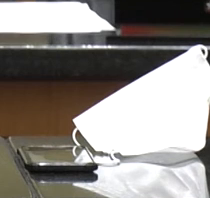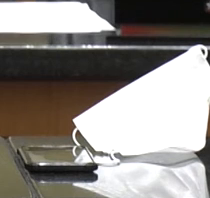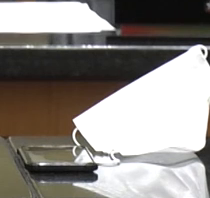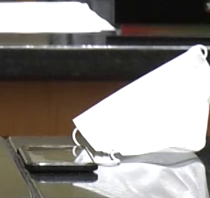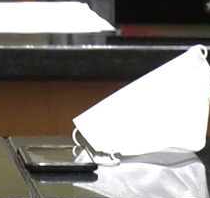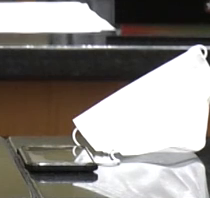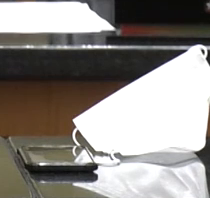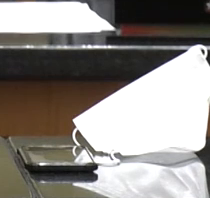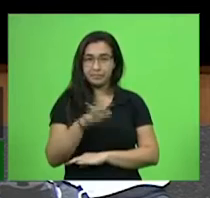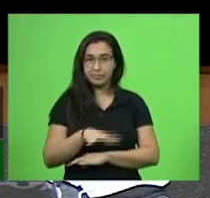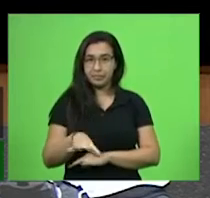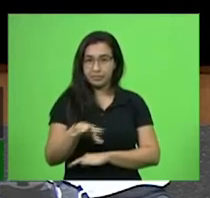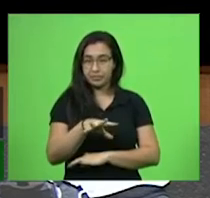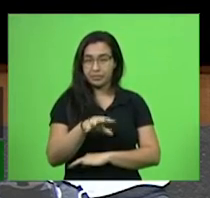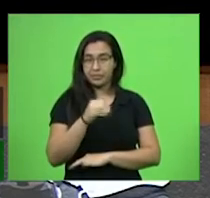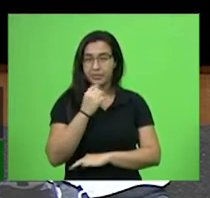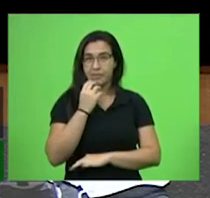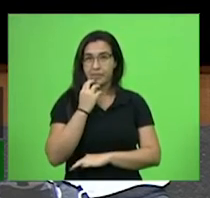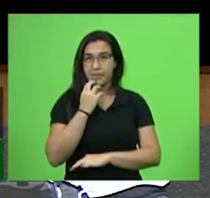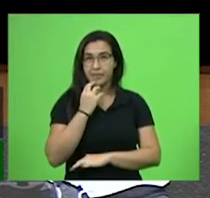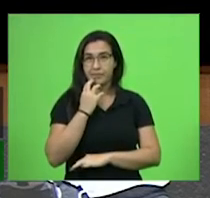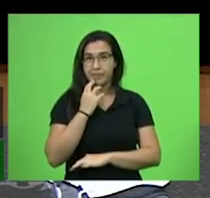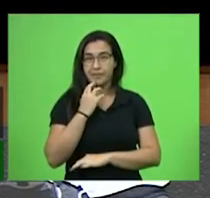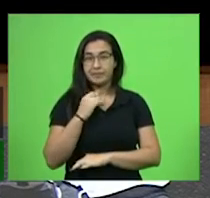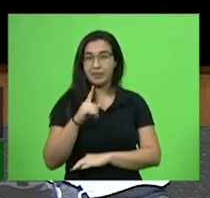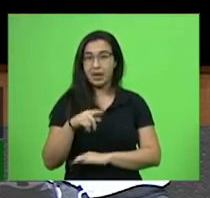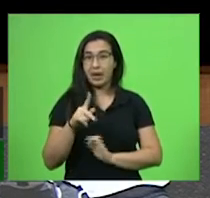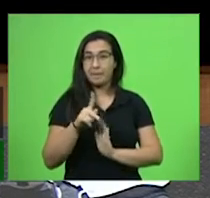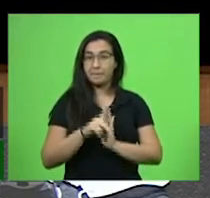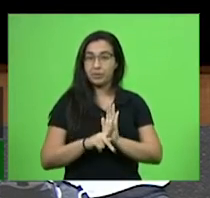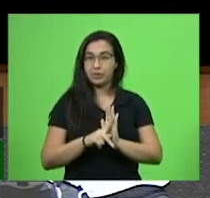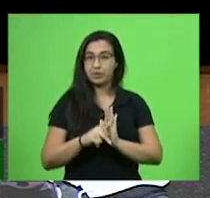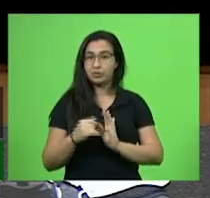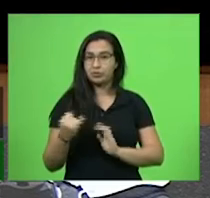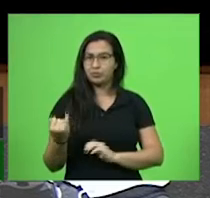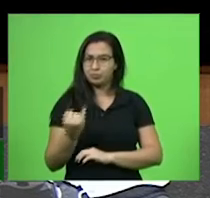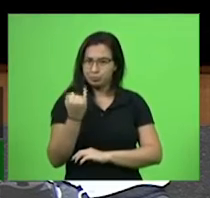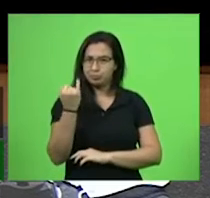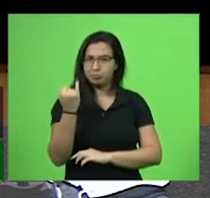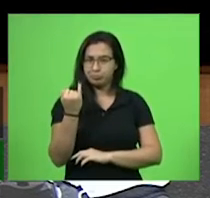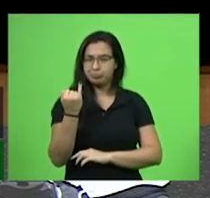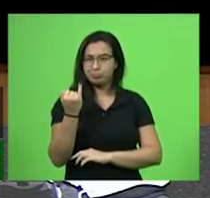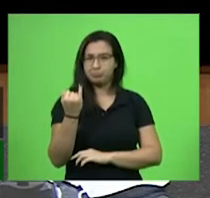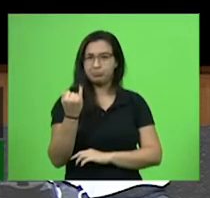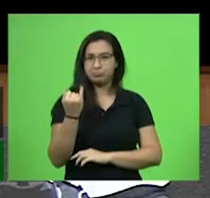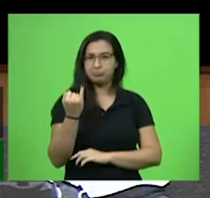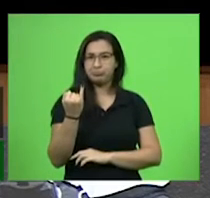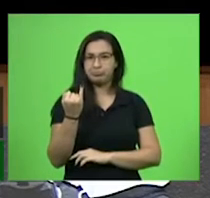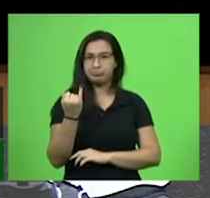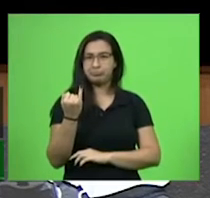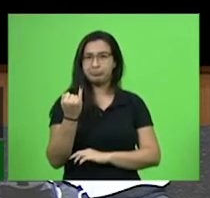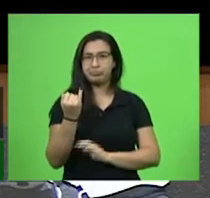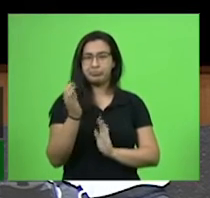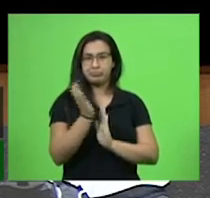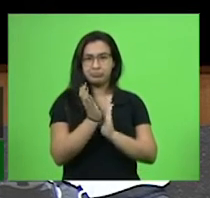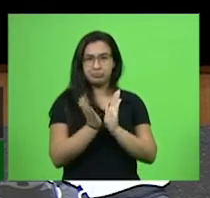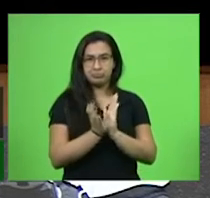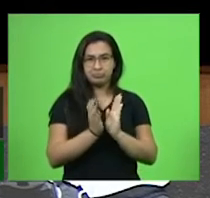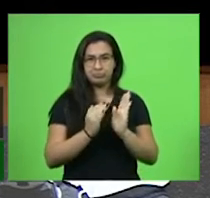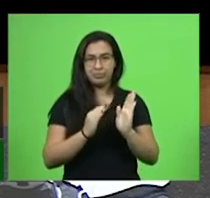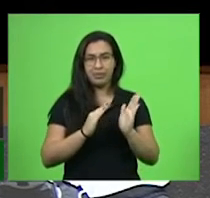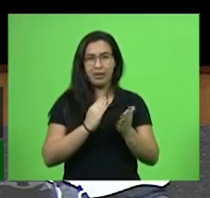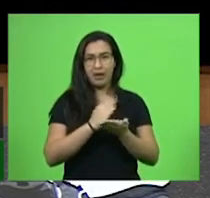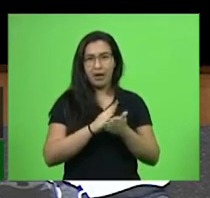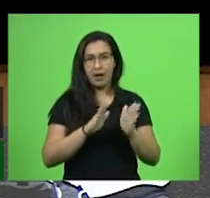autodeclaratórias. É um projeto de suma importância para desburocratizar e acelerar a concessão de